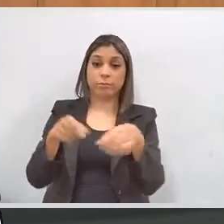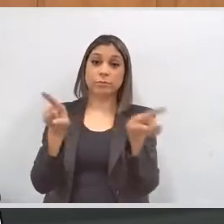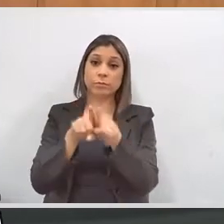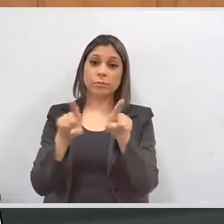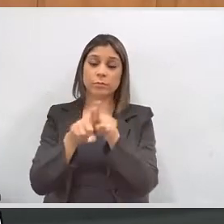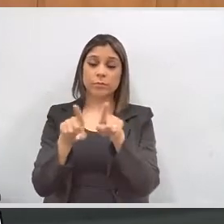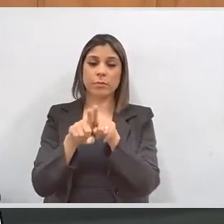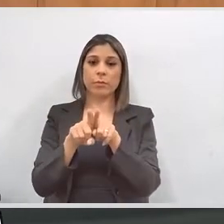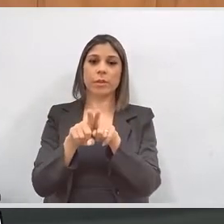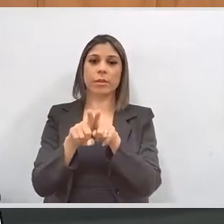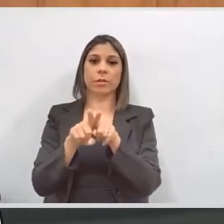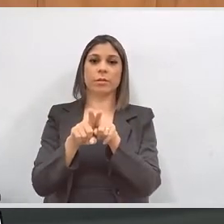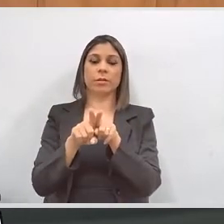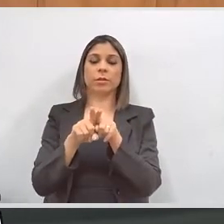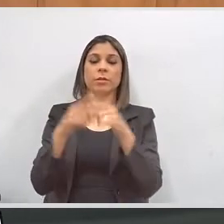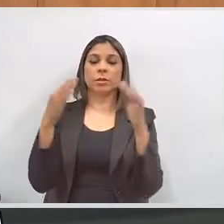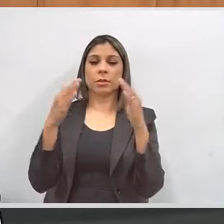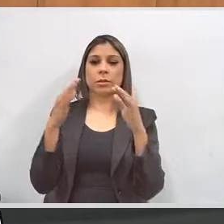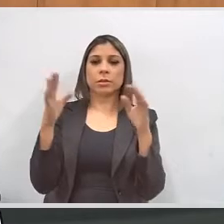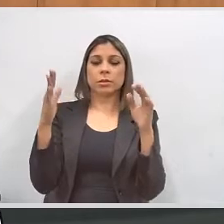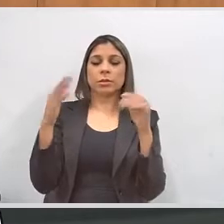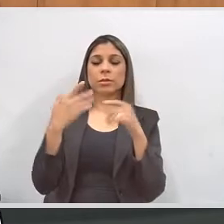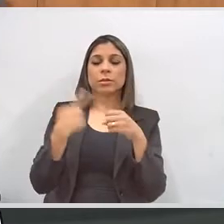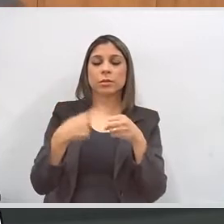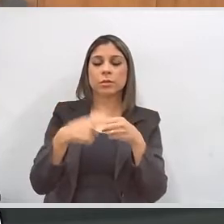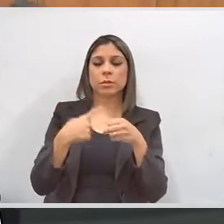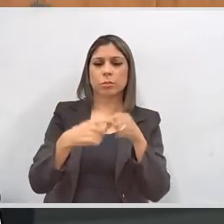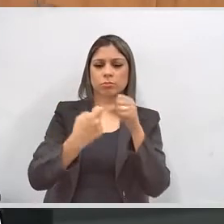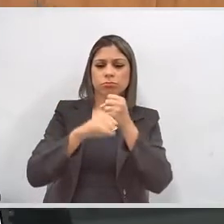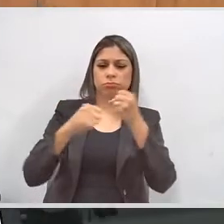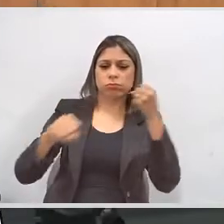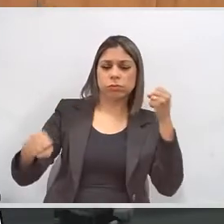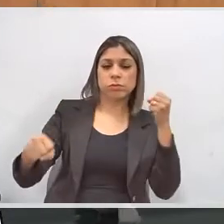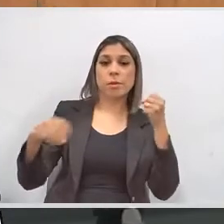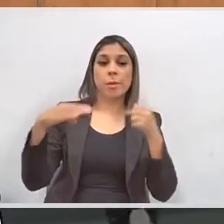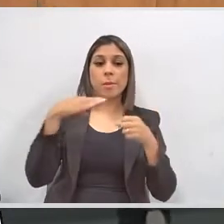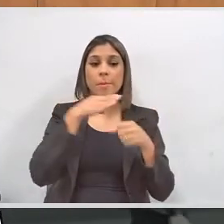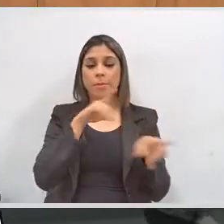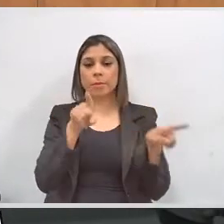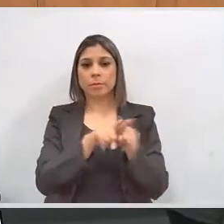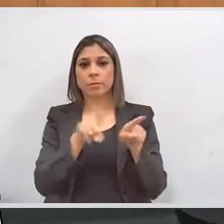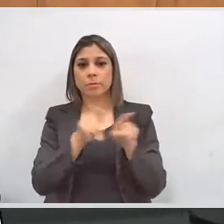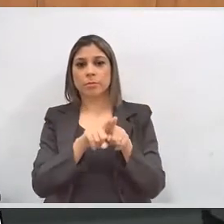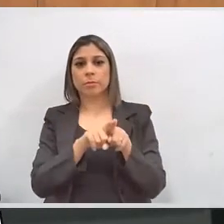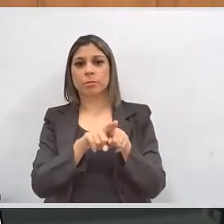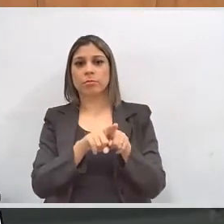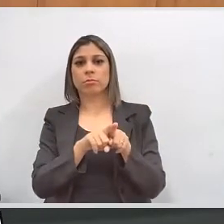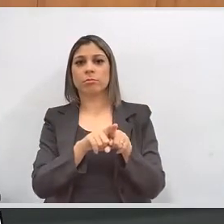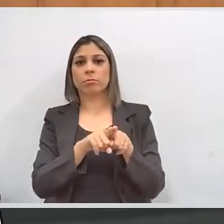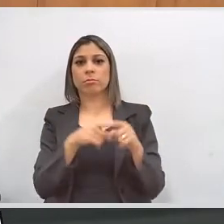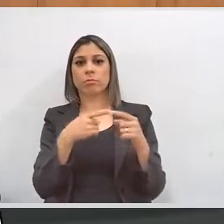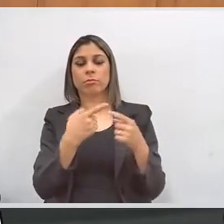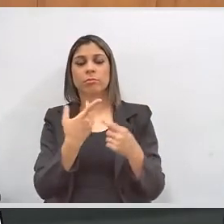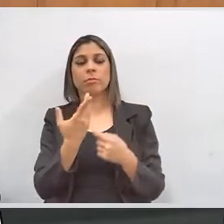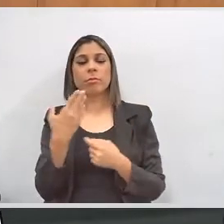também, nas grandes cidades, contamos com a estrutura ou a infraestrutura de